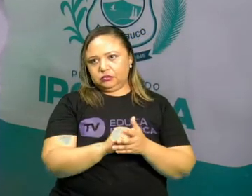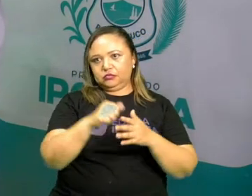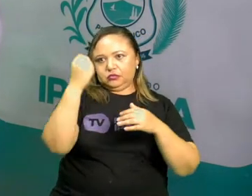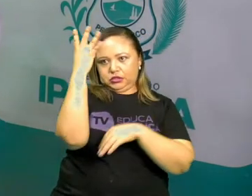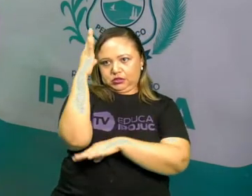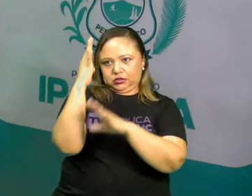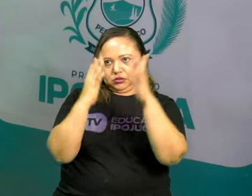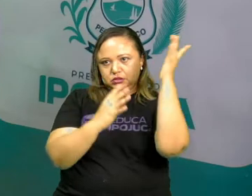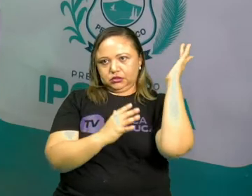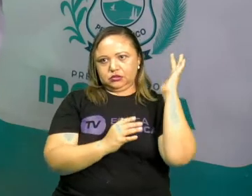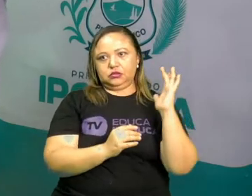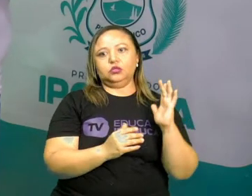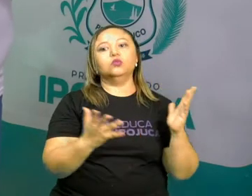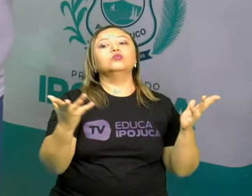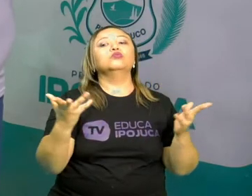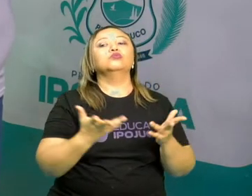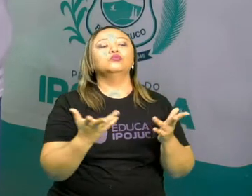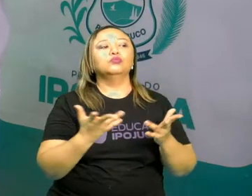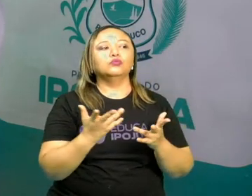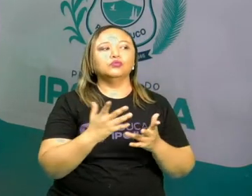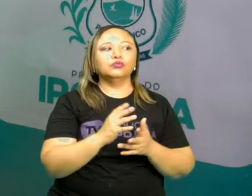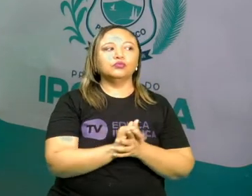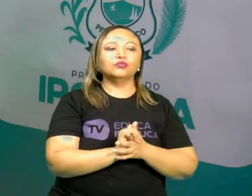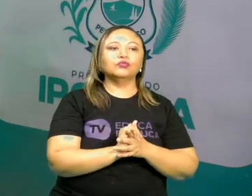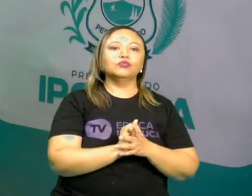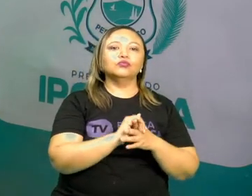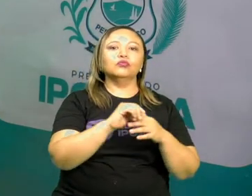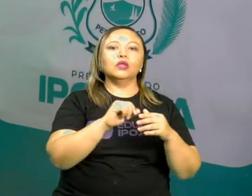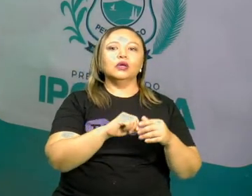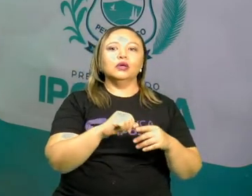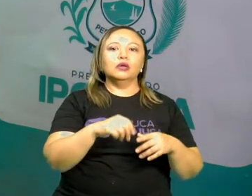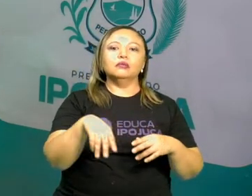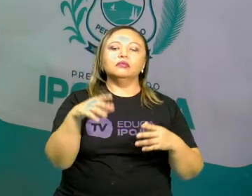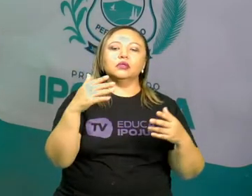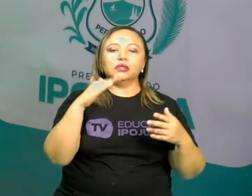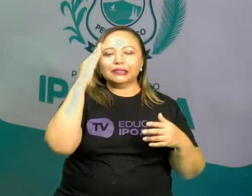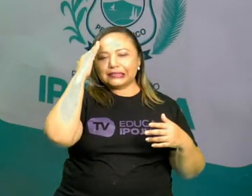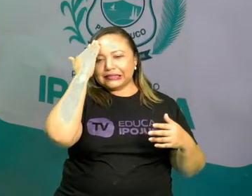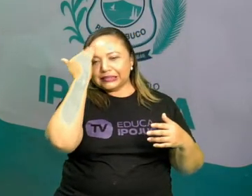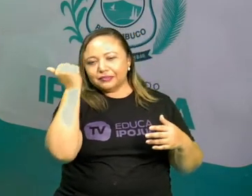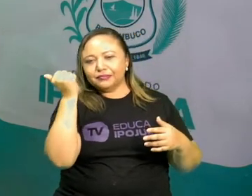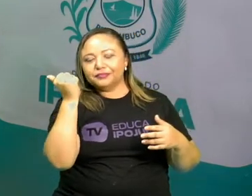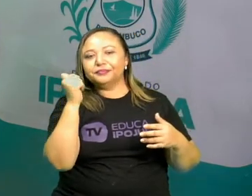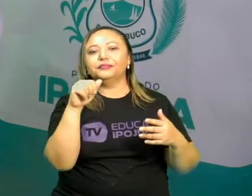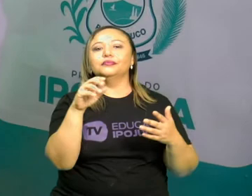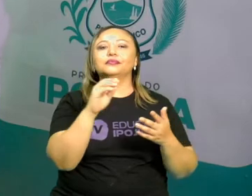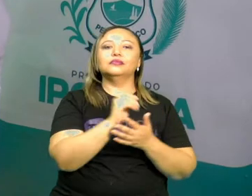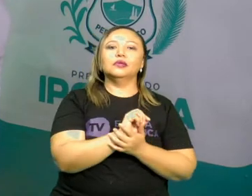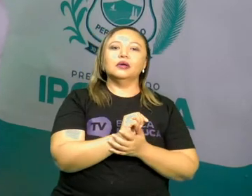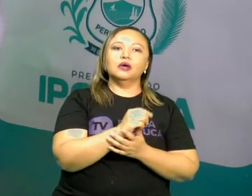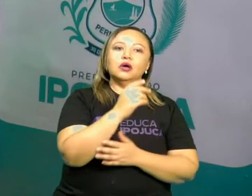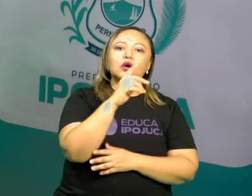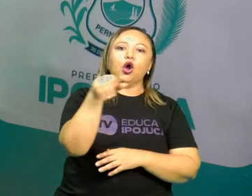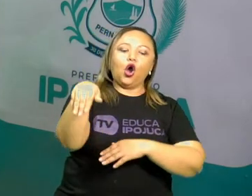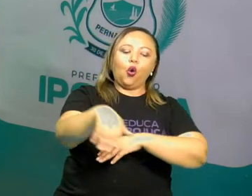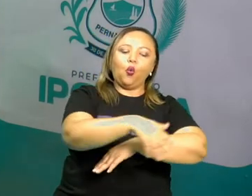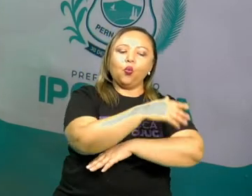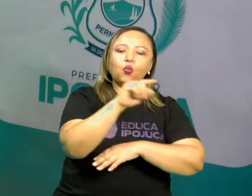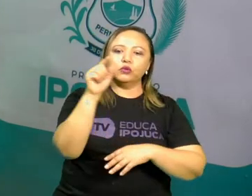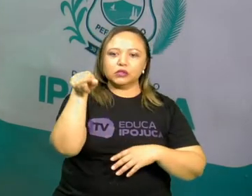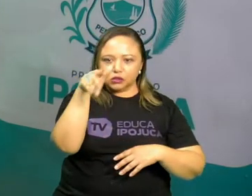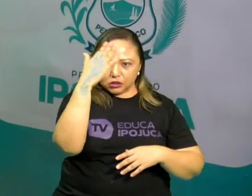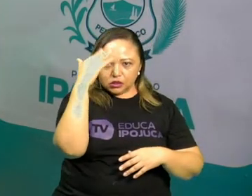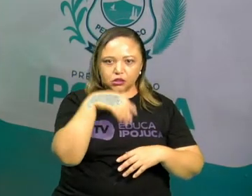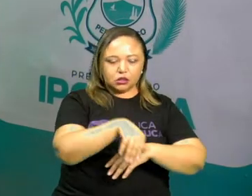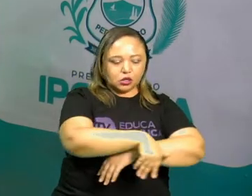paisagem? Hoje, com essa percepção, você considera a rua da sua casa uma